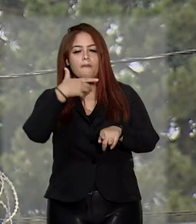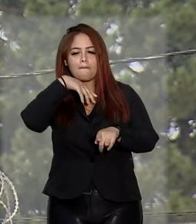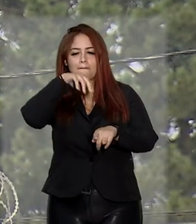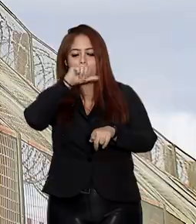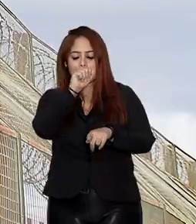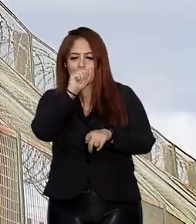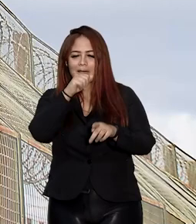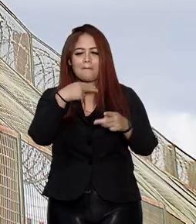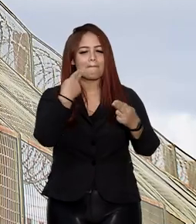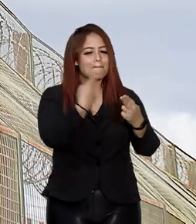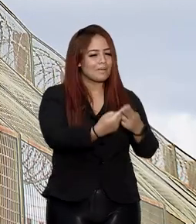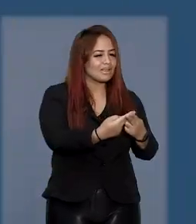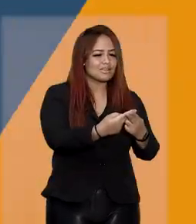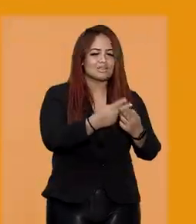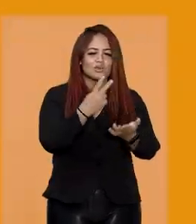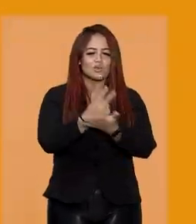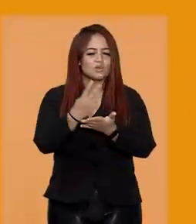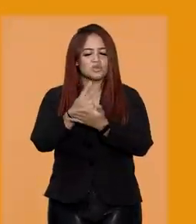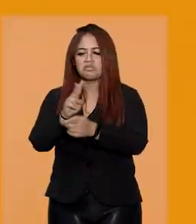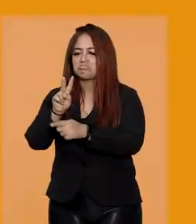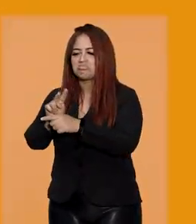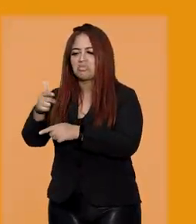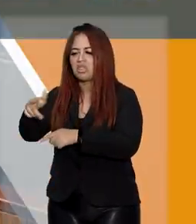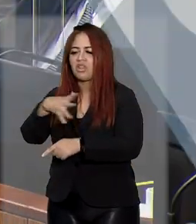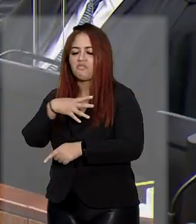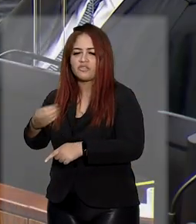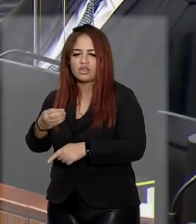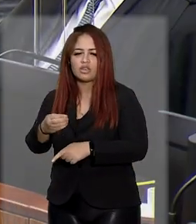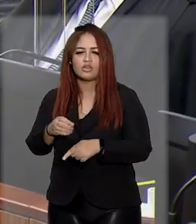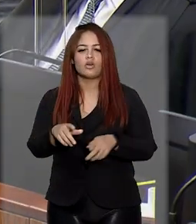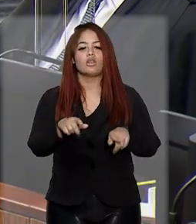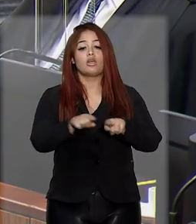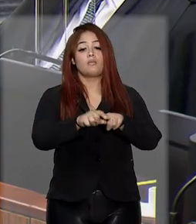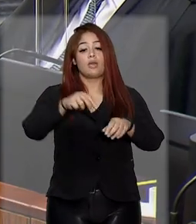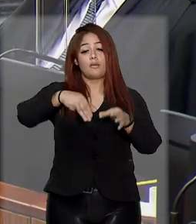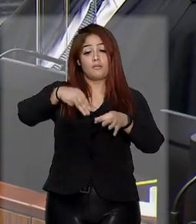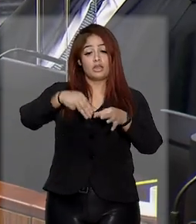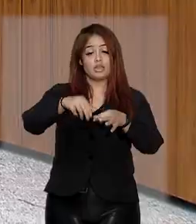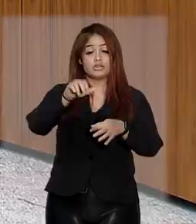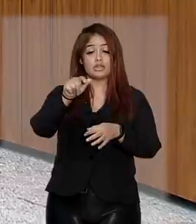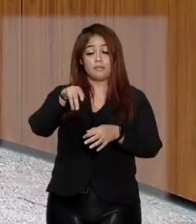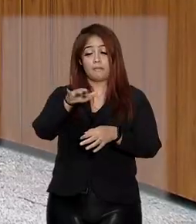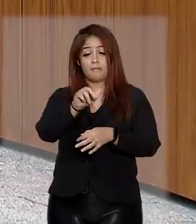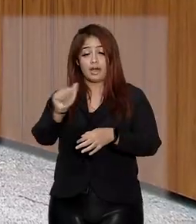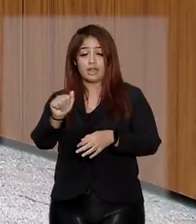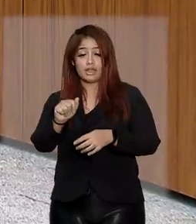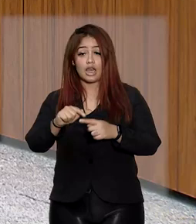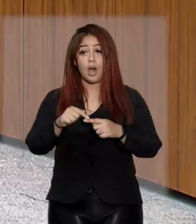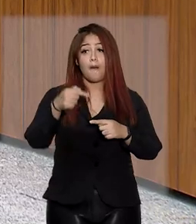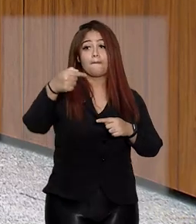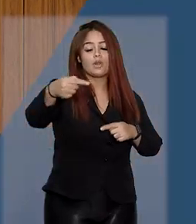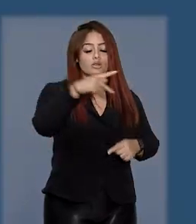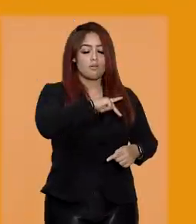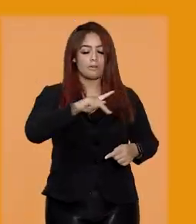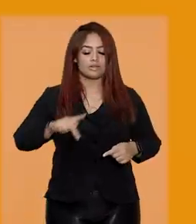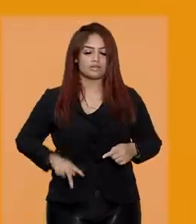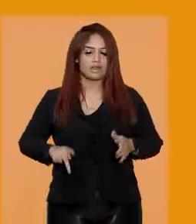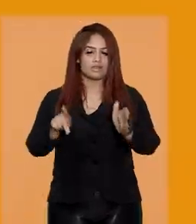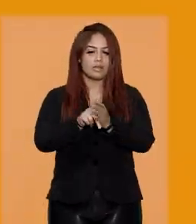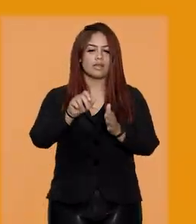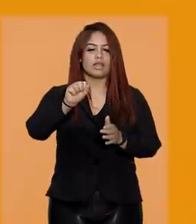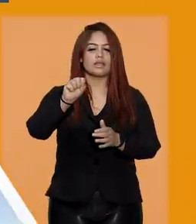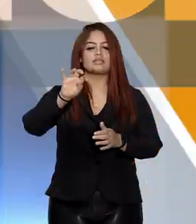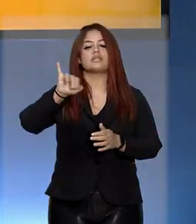filho deverá continuar presa. E mais, ministra Maria Tereza de Assis Moura será a próxima presidente do STJ.